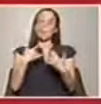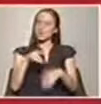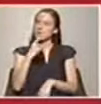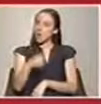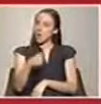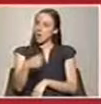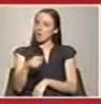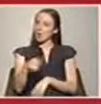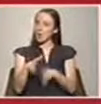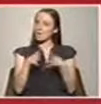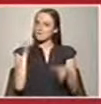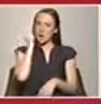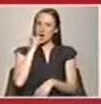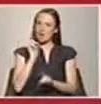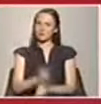e é grande também.